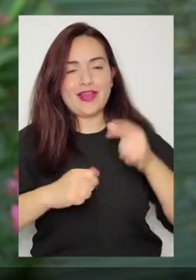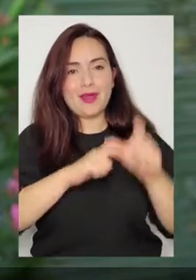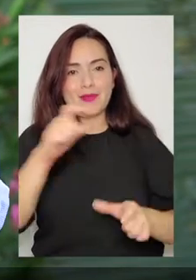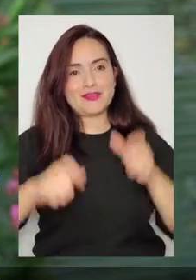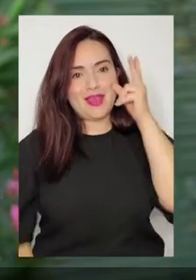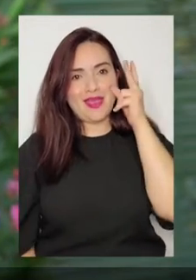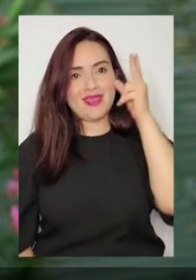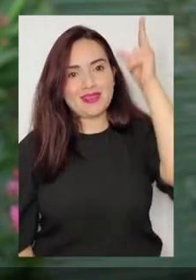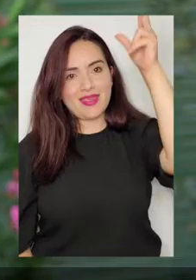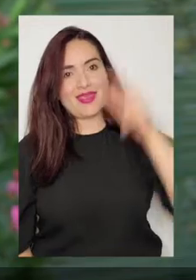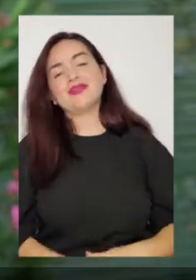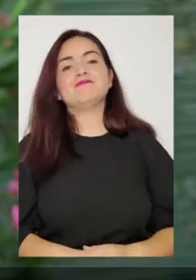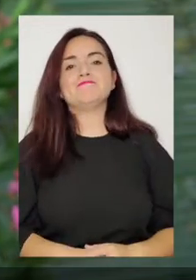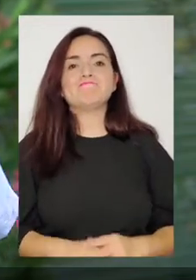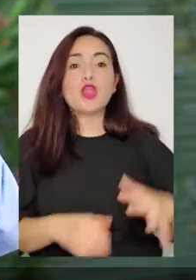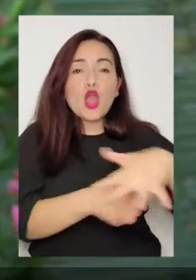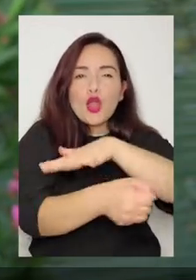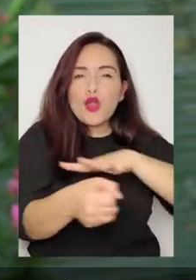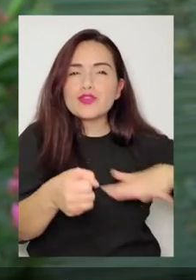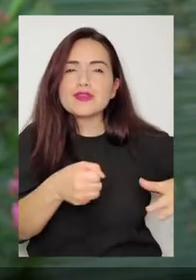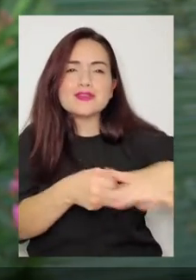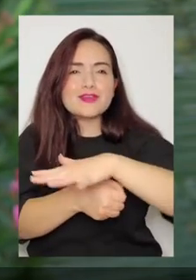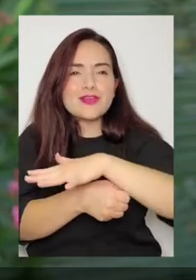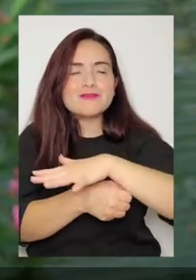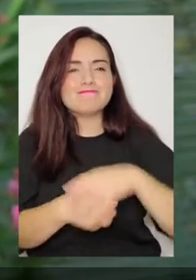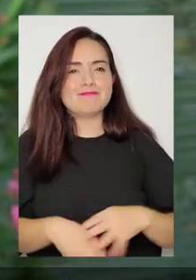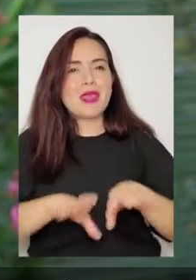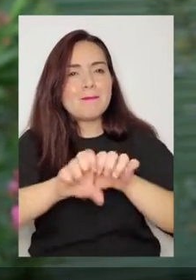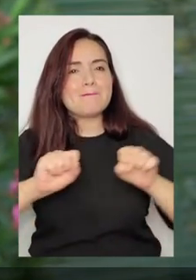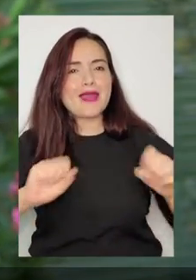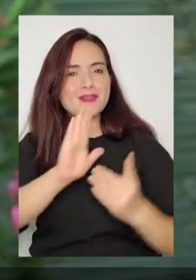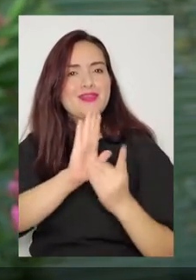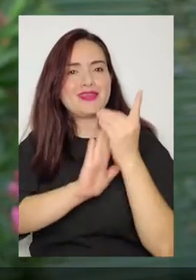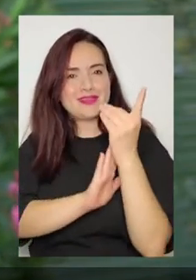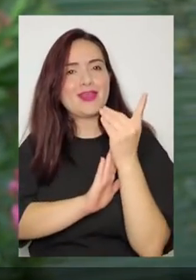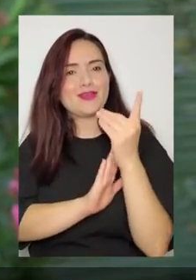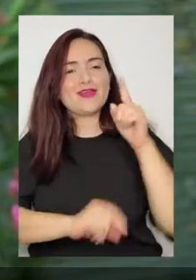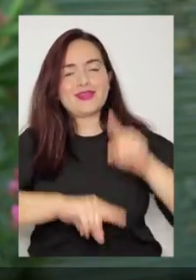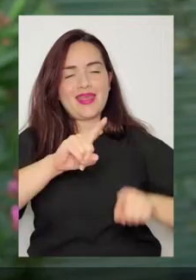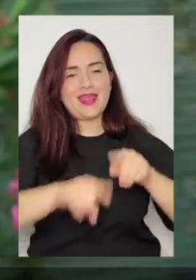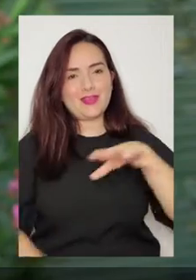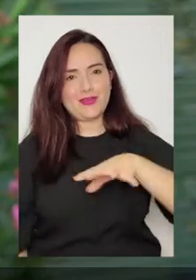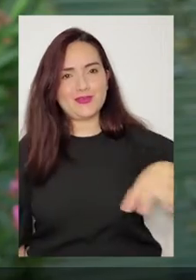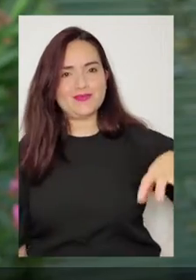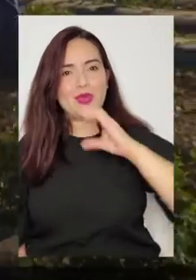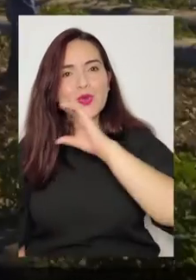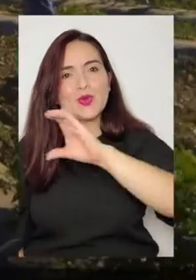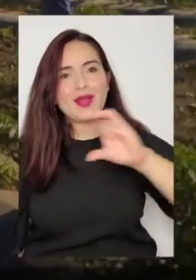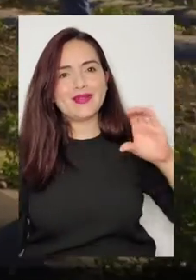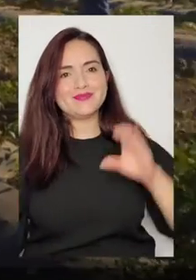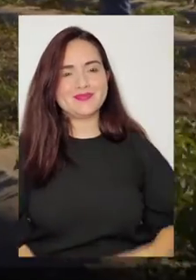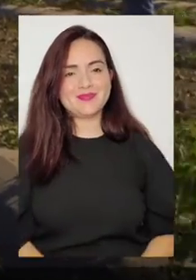os jovens, os indígenas. De modo a gerar as condições para um grande pacto de desenvolvimento nos territórios